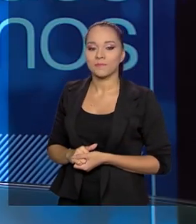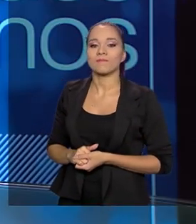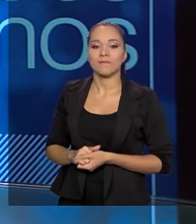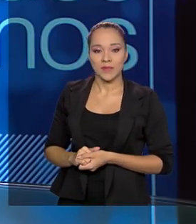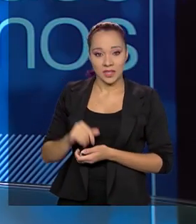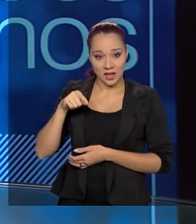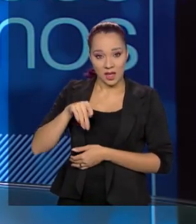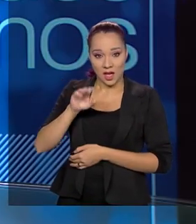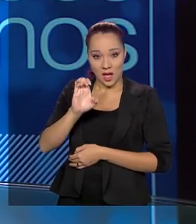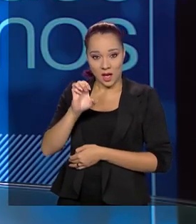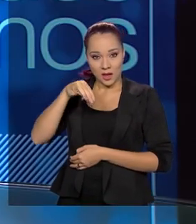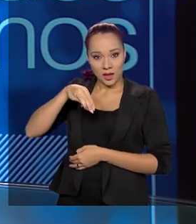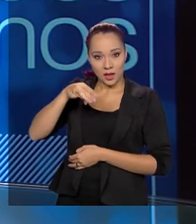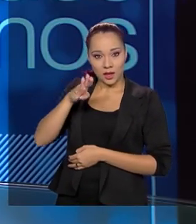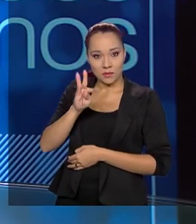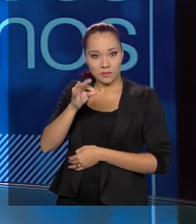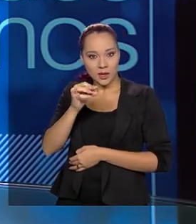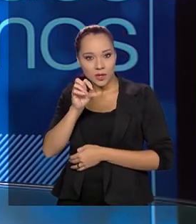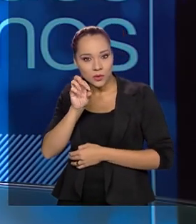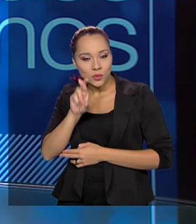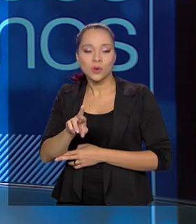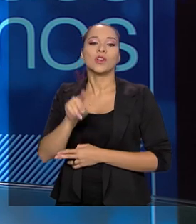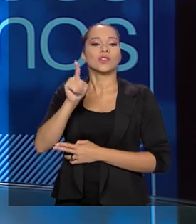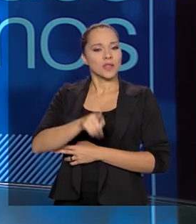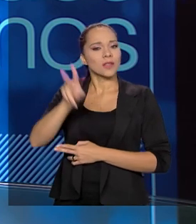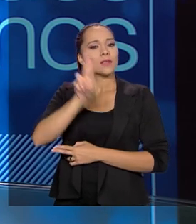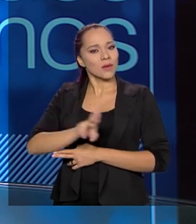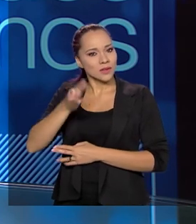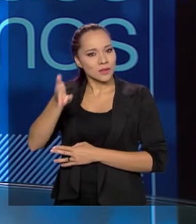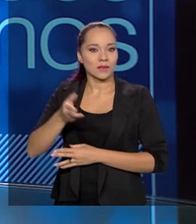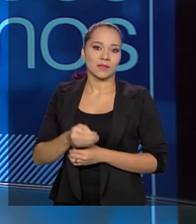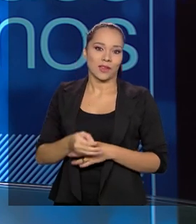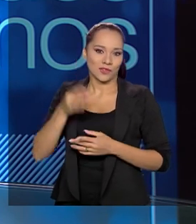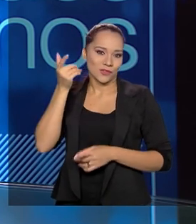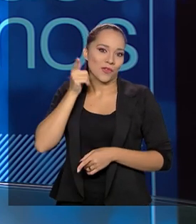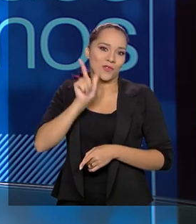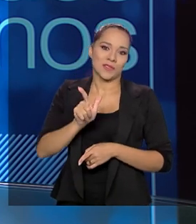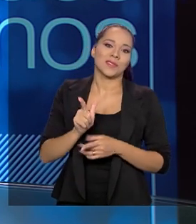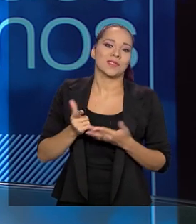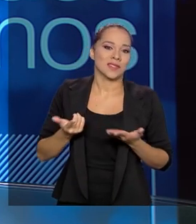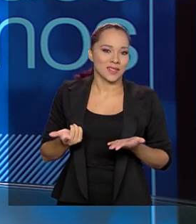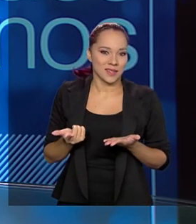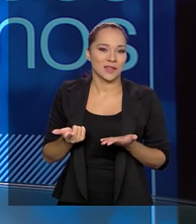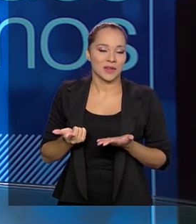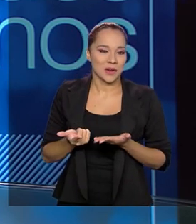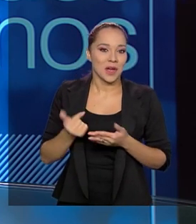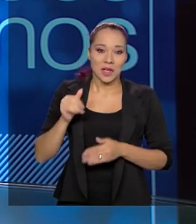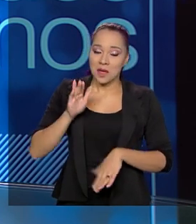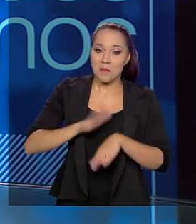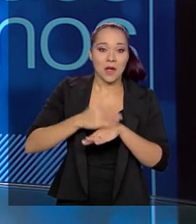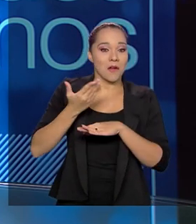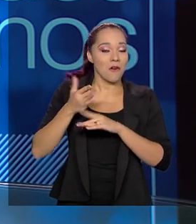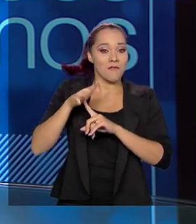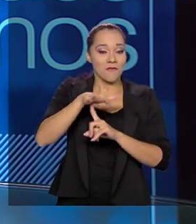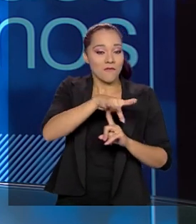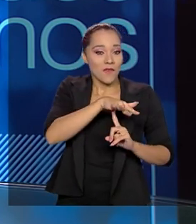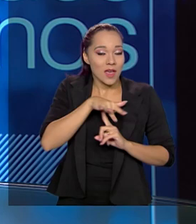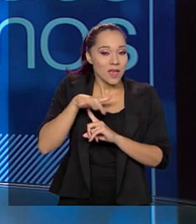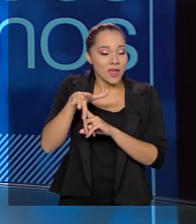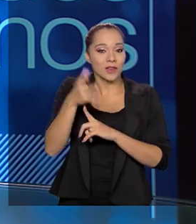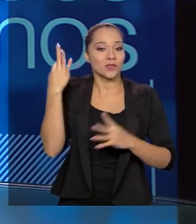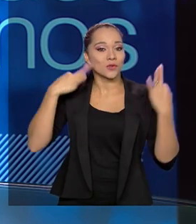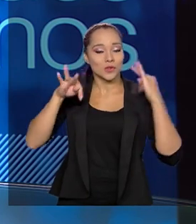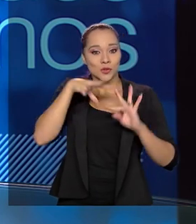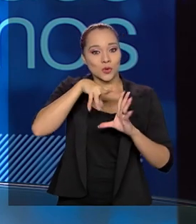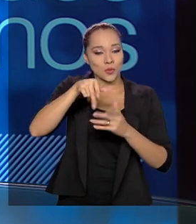Embratul, desde que eu assumi, já está explorando isso. Não é à toa que nós ganhamos a WTM de Londres, que é a maior feira de turismo no mundo. A